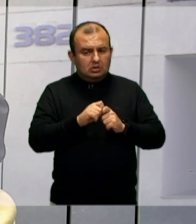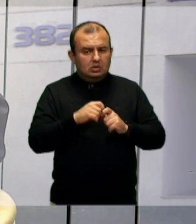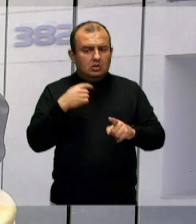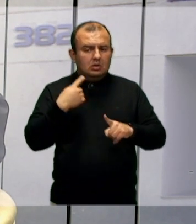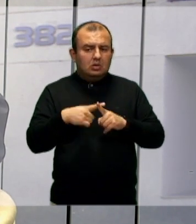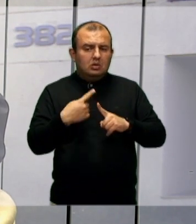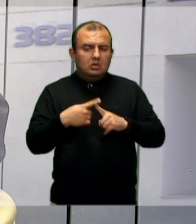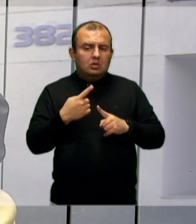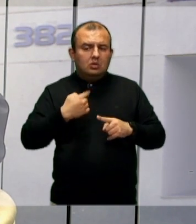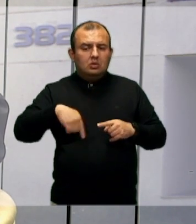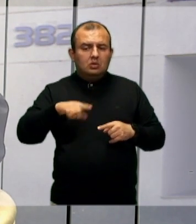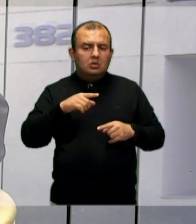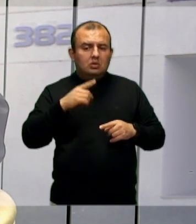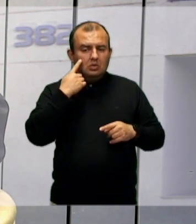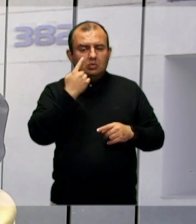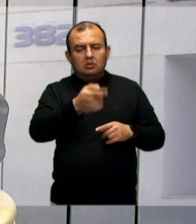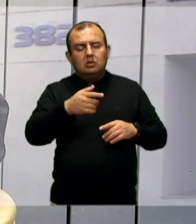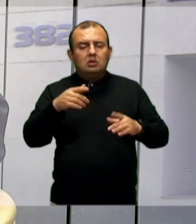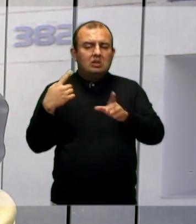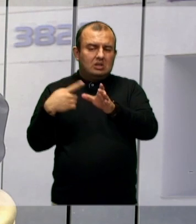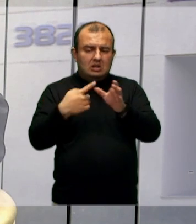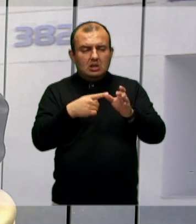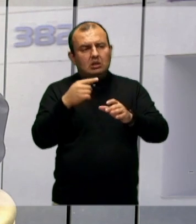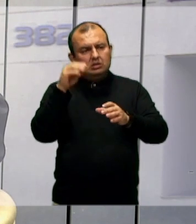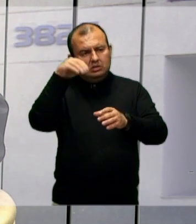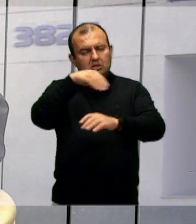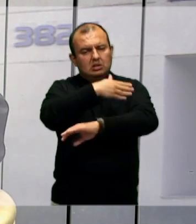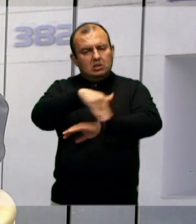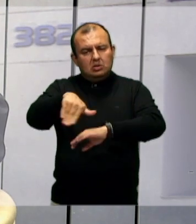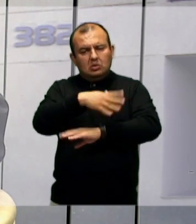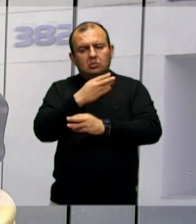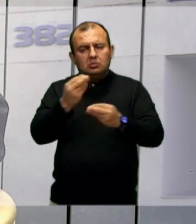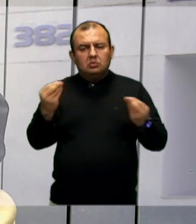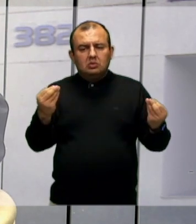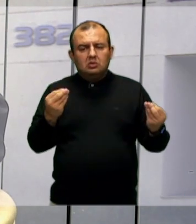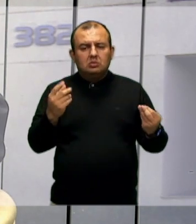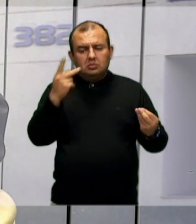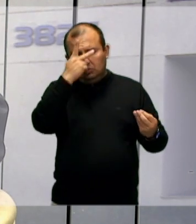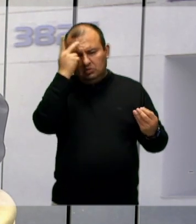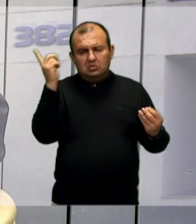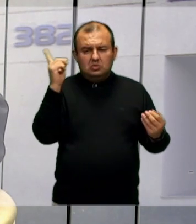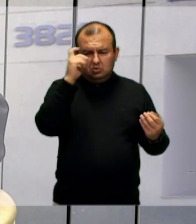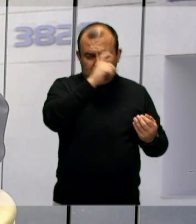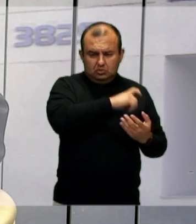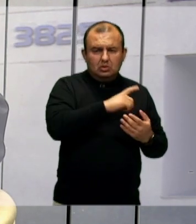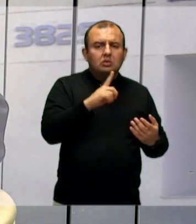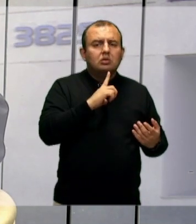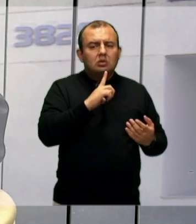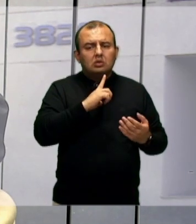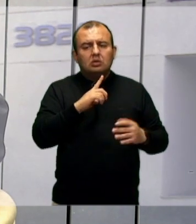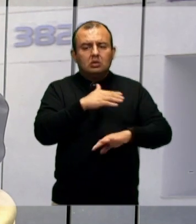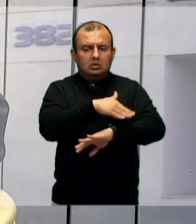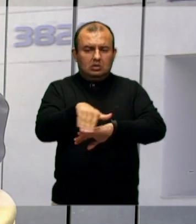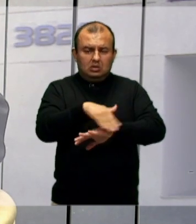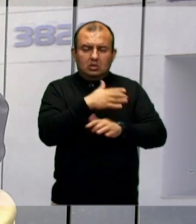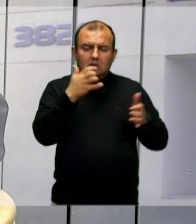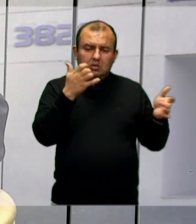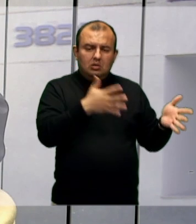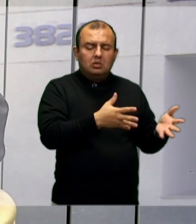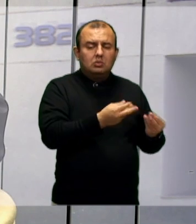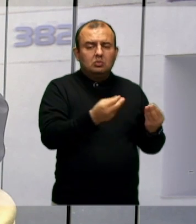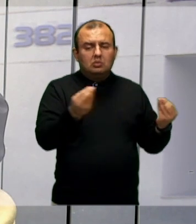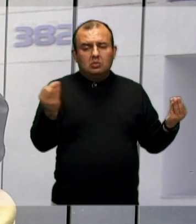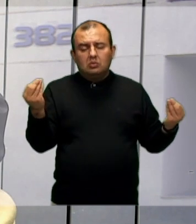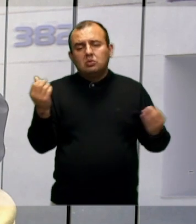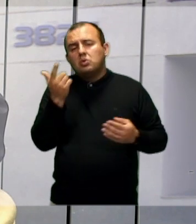Porque a gente vê nas cidades, nas ruas, muitas pessoas que passam por dificuldades, né, tipo o morador de rua. Muitos,